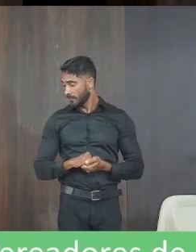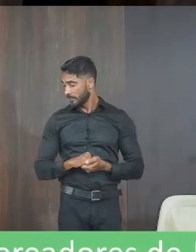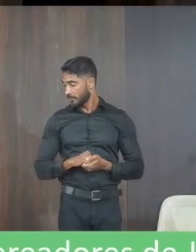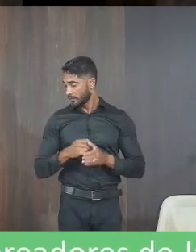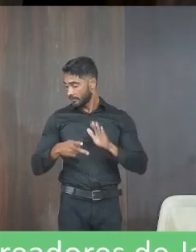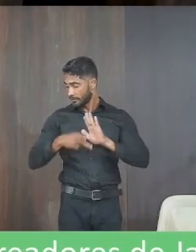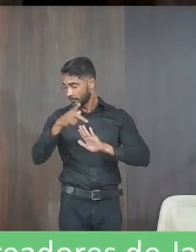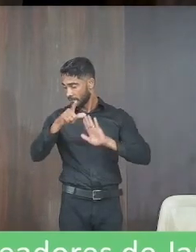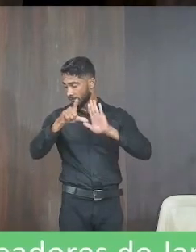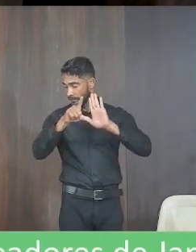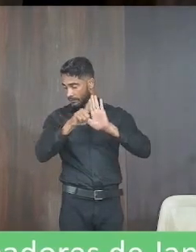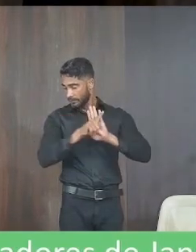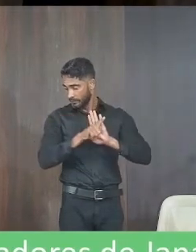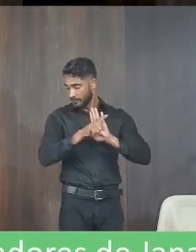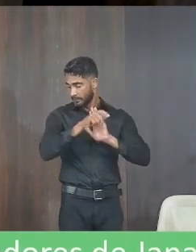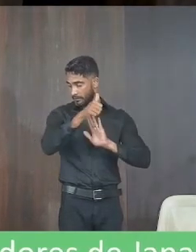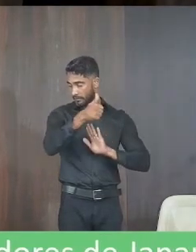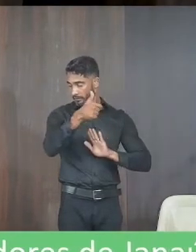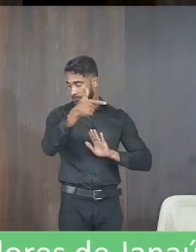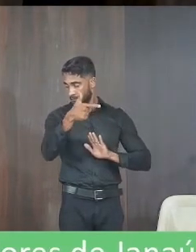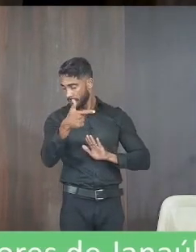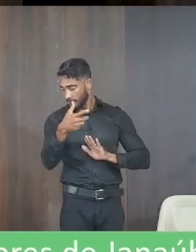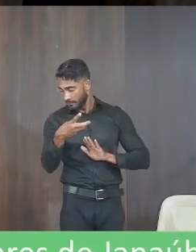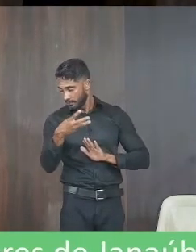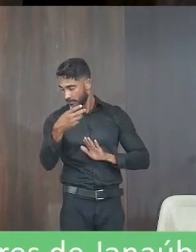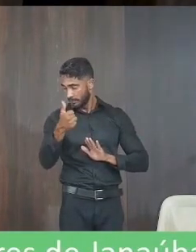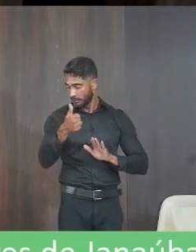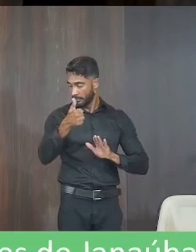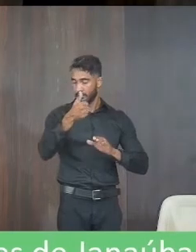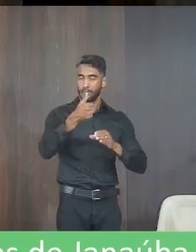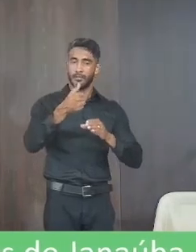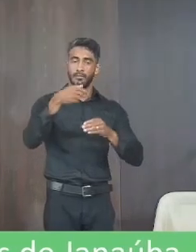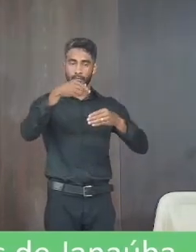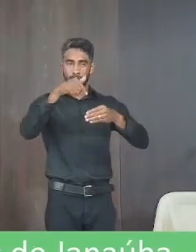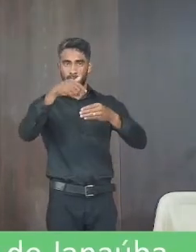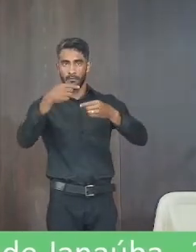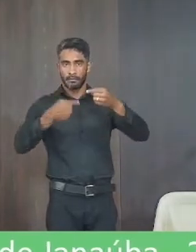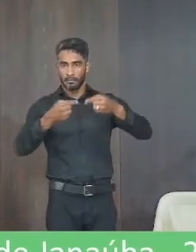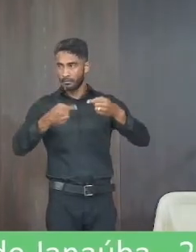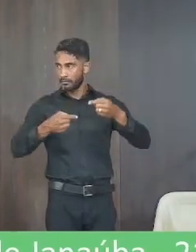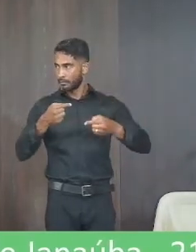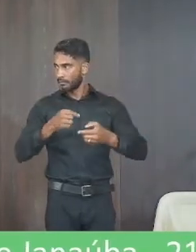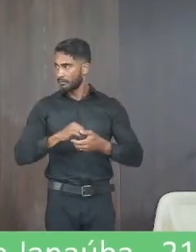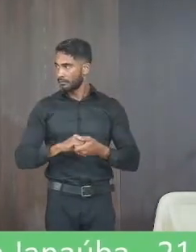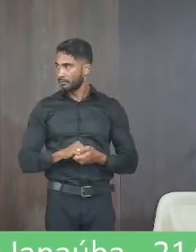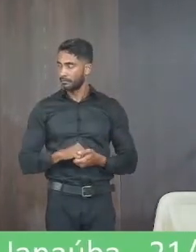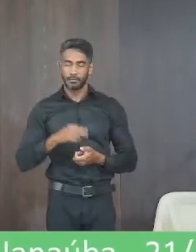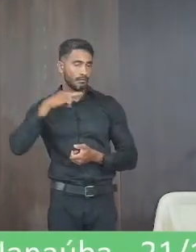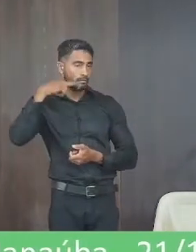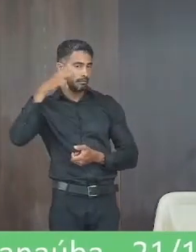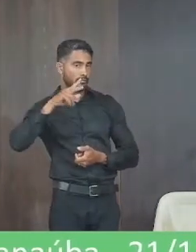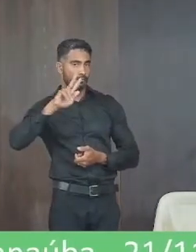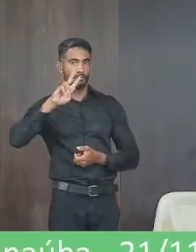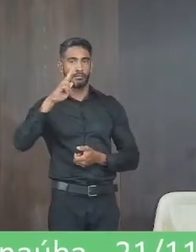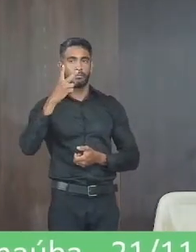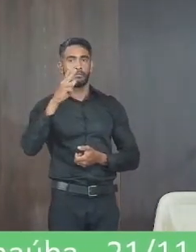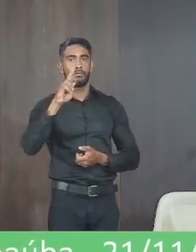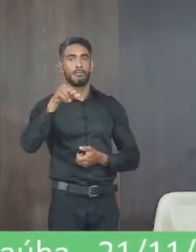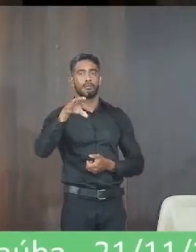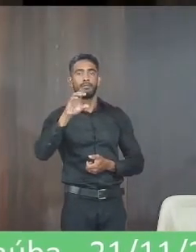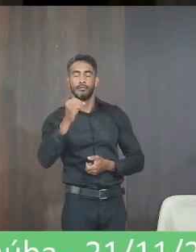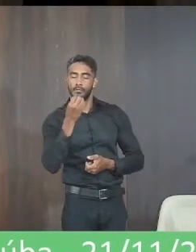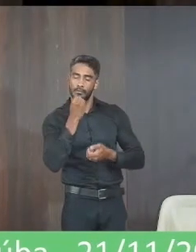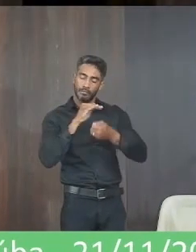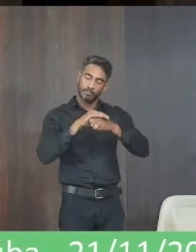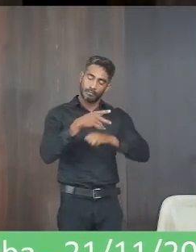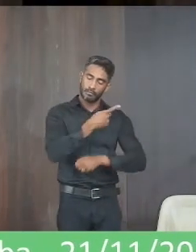projeto de lei número 131 de 2022 está em discussão em primeiro turno faz a palavra presidente vereador Hugo tens a palavra boa noite